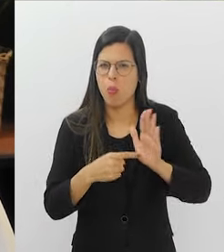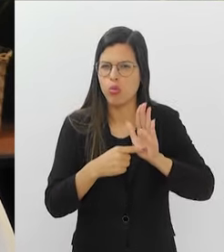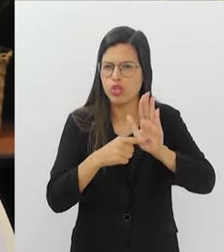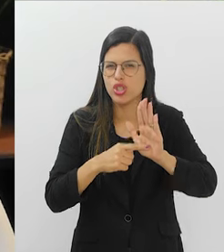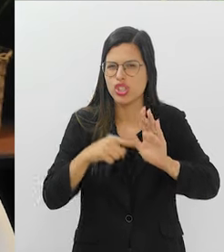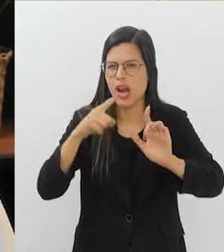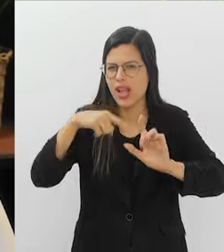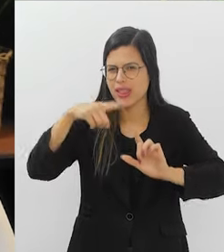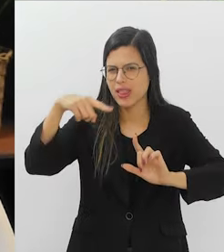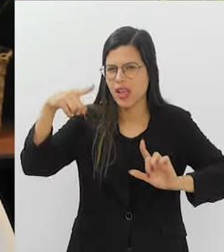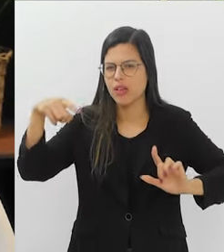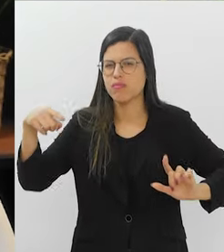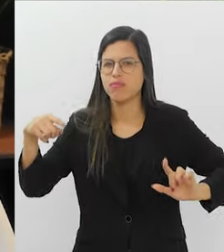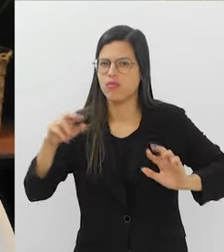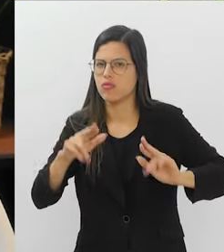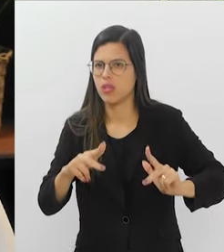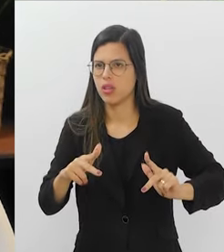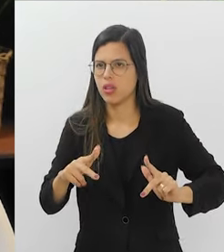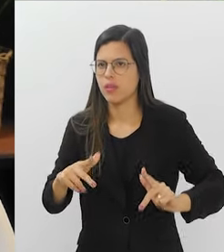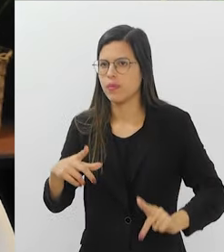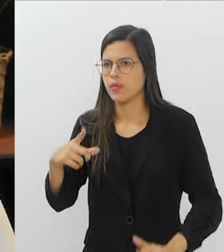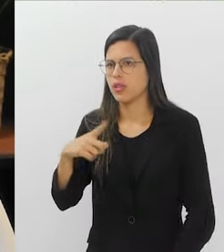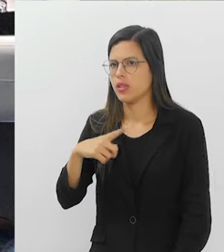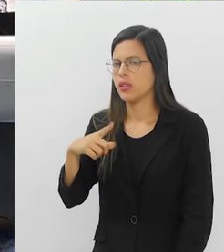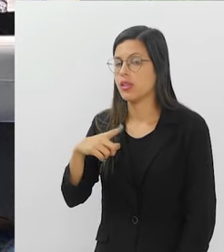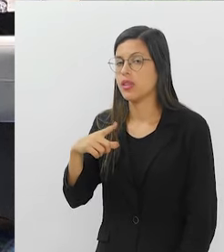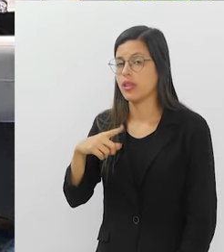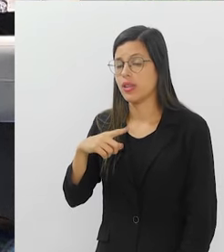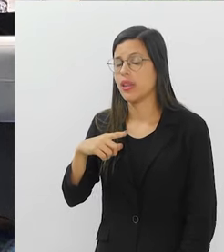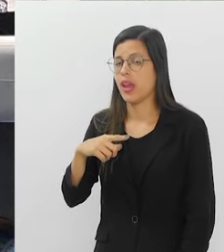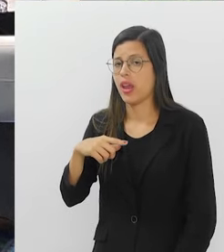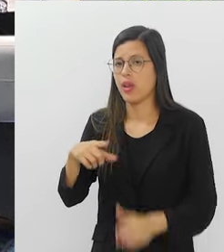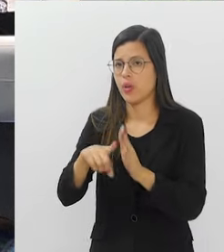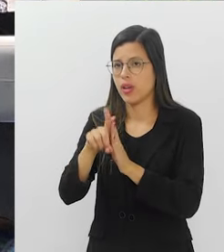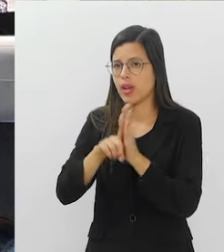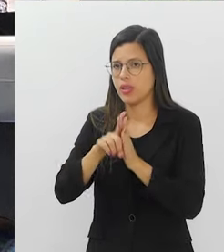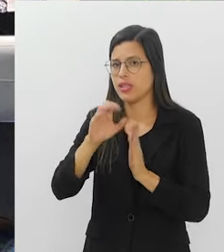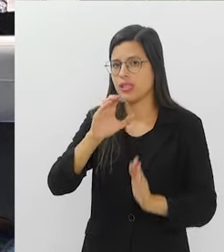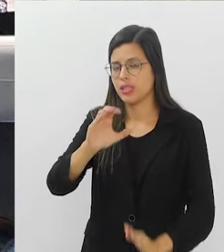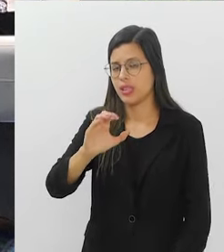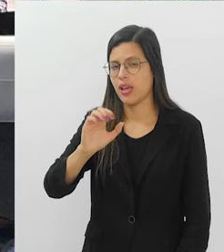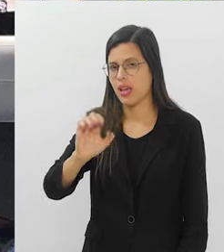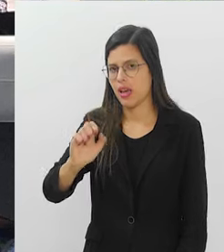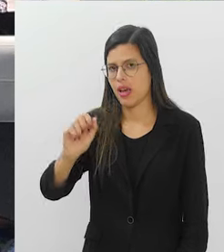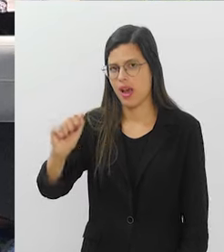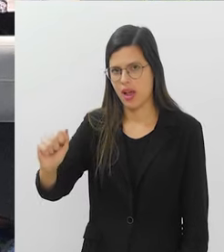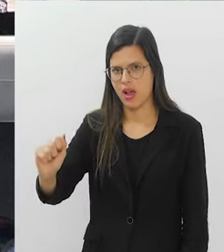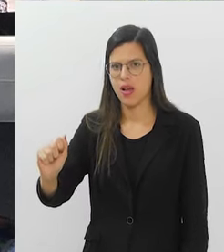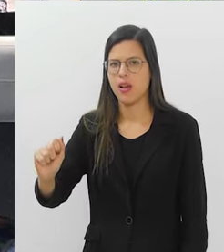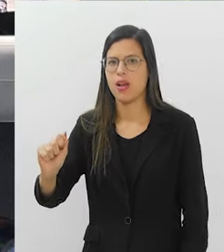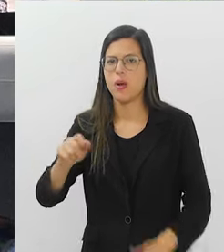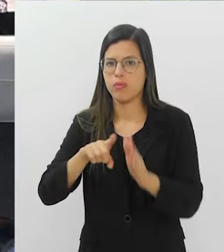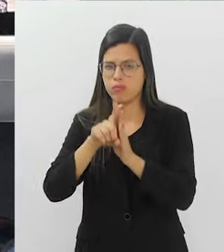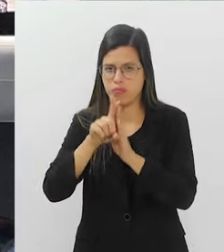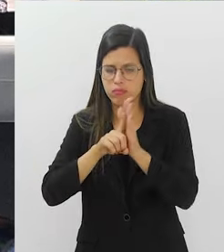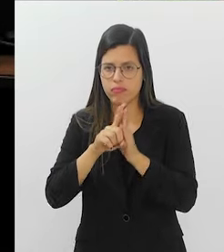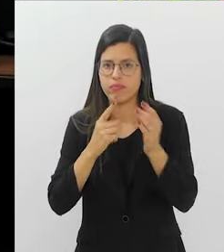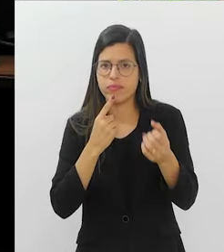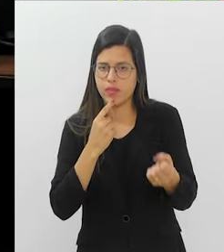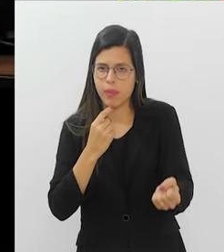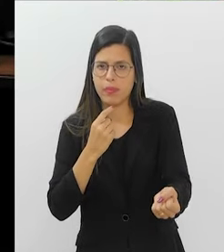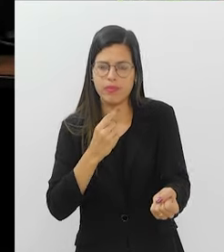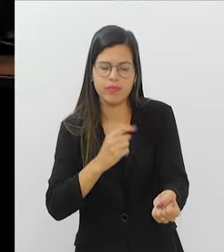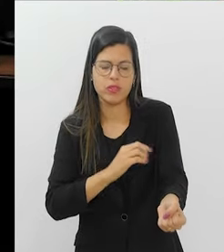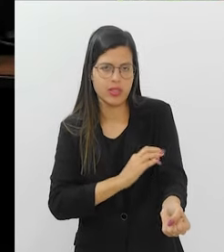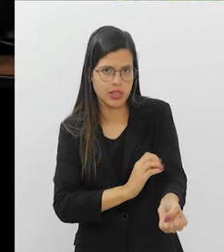taxa, está diferente? Nós temos o CEA, né? O CEA é um exame